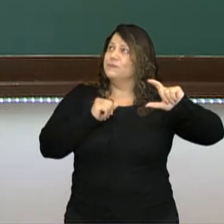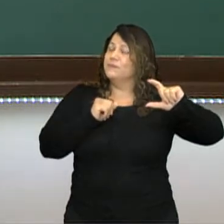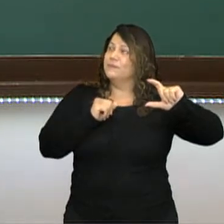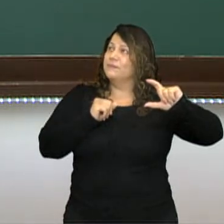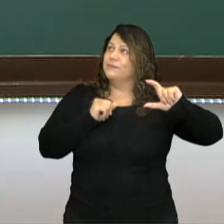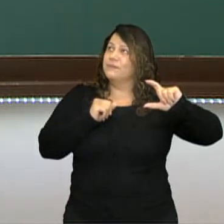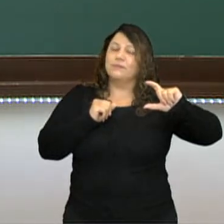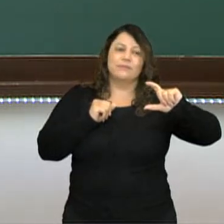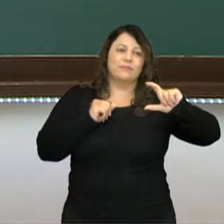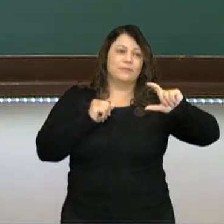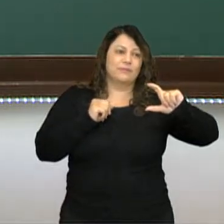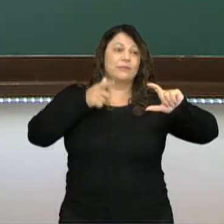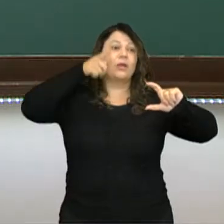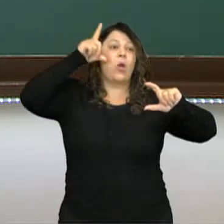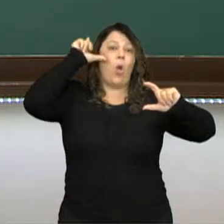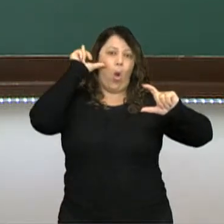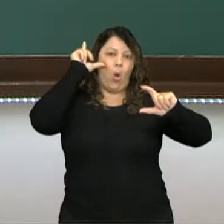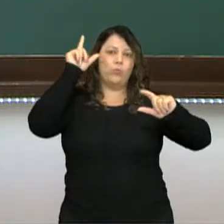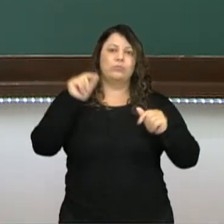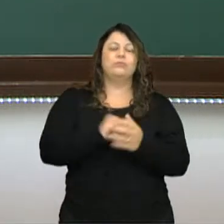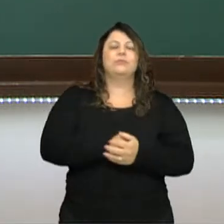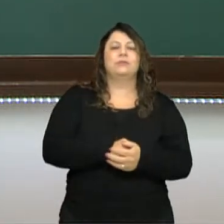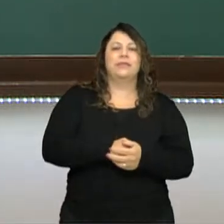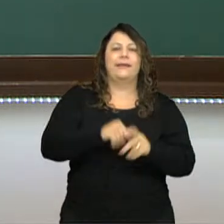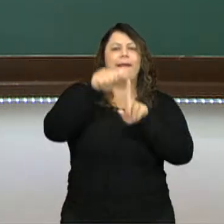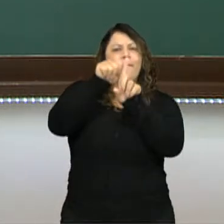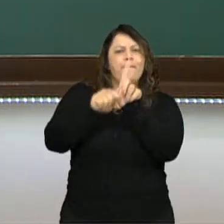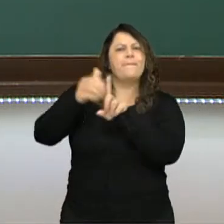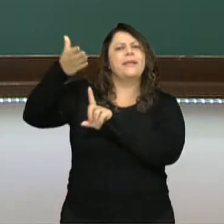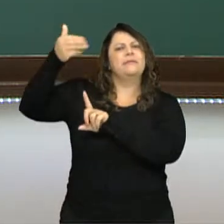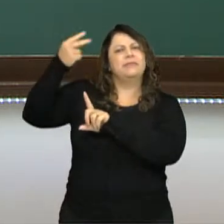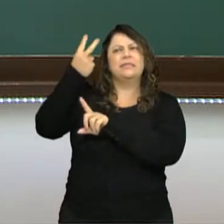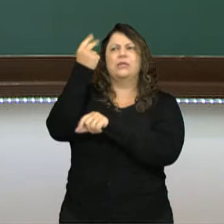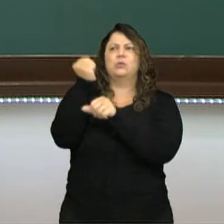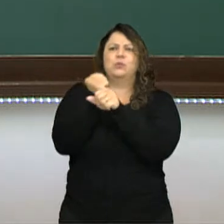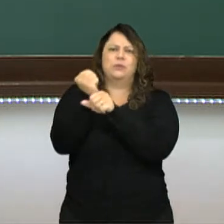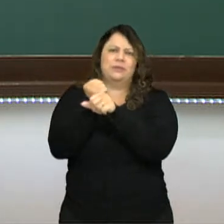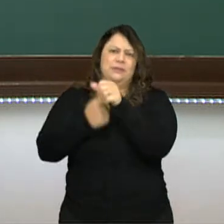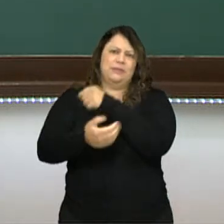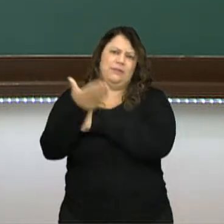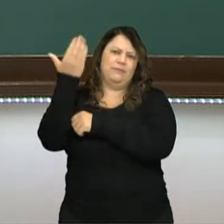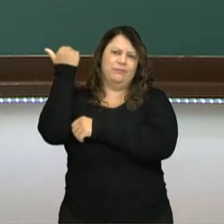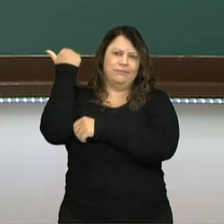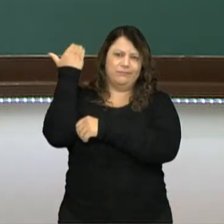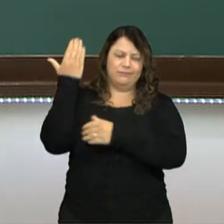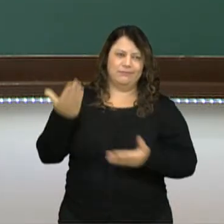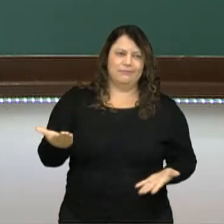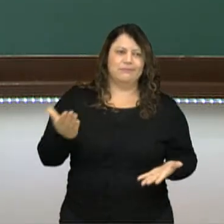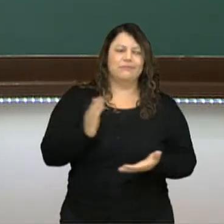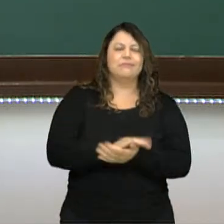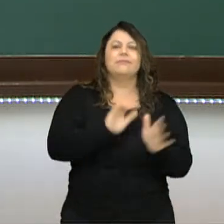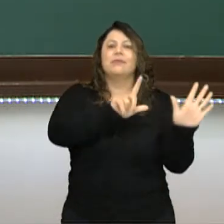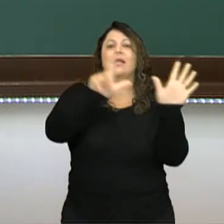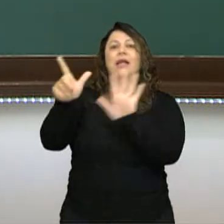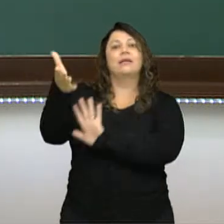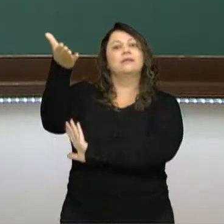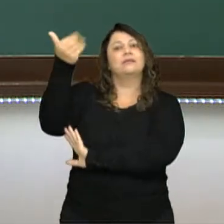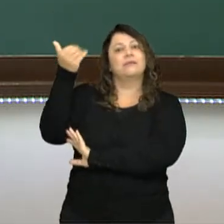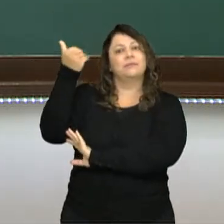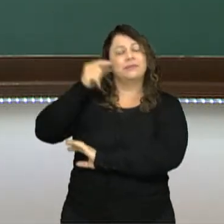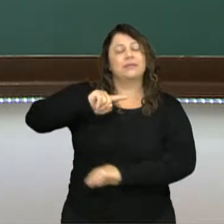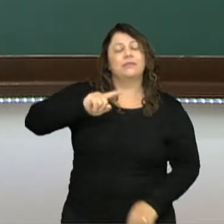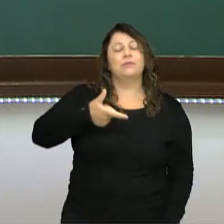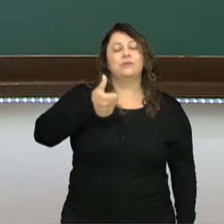Então, ontem, no mês passado, dois anos atrás. Ou semana passada, nos anos